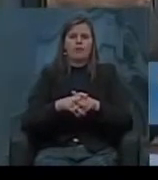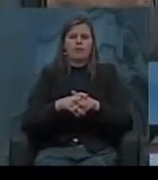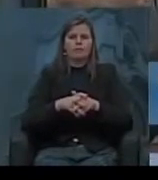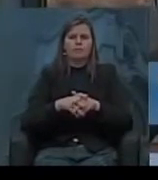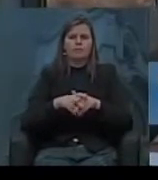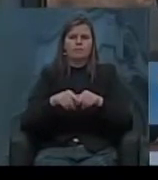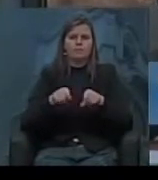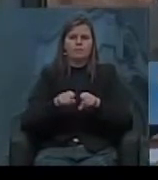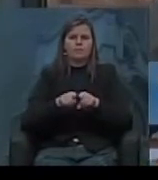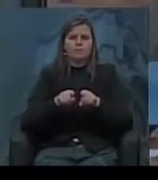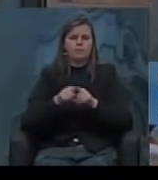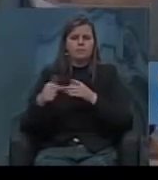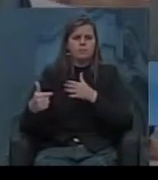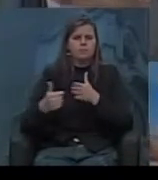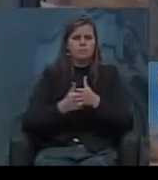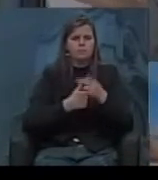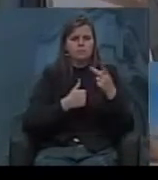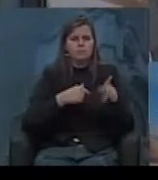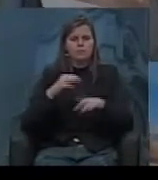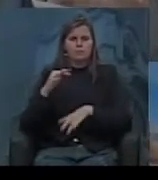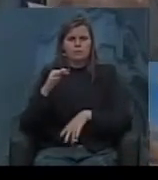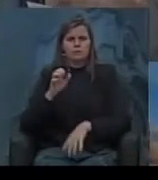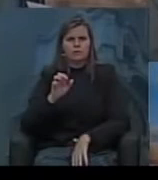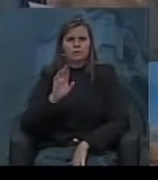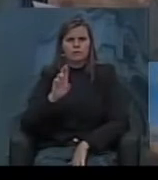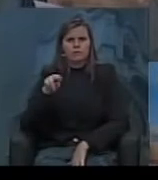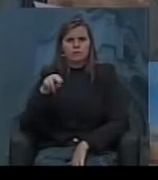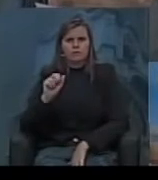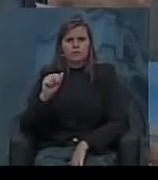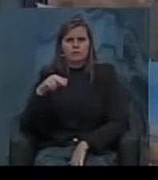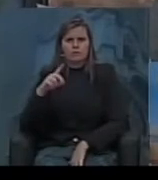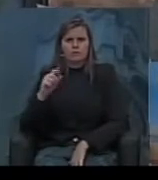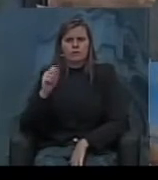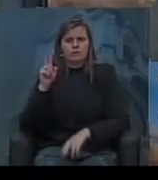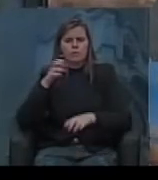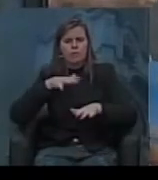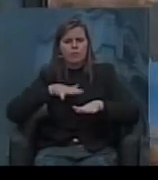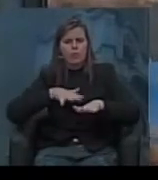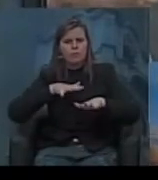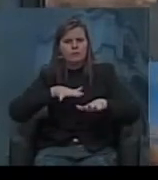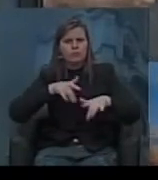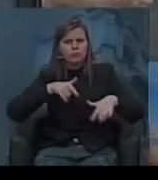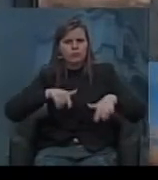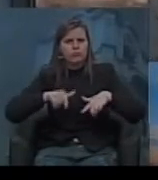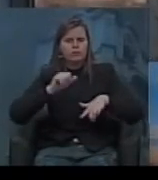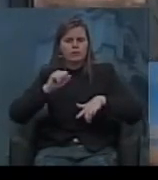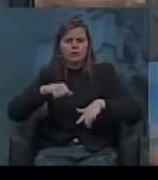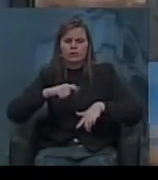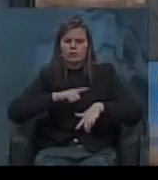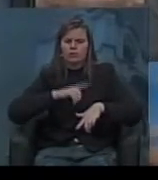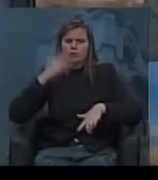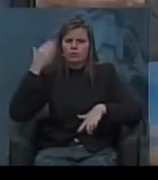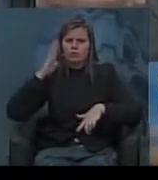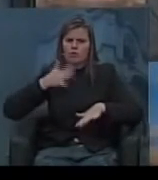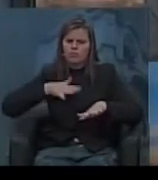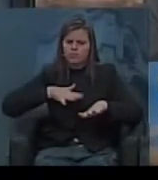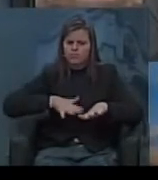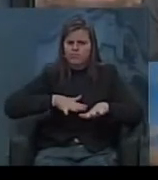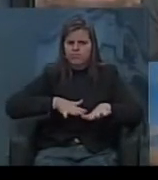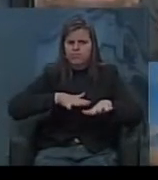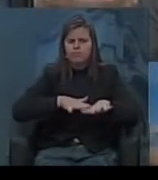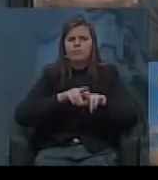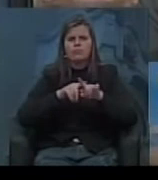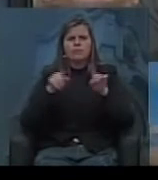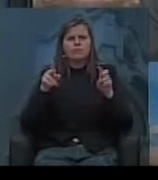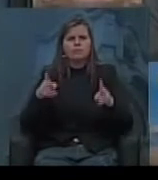em relação a pergunta da Fernanda da vereadora Fernanda mobilização dos trabalhadores é verdade sim havia uma mobilização já só que